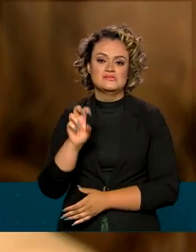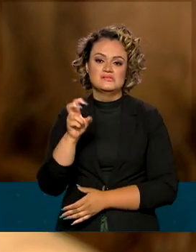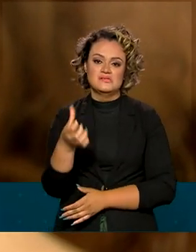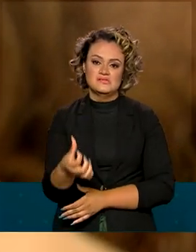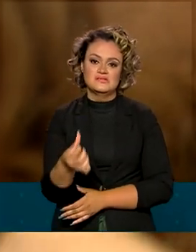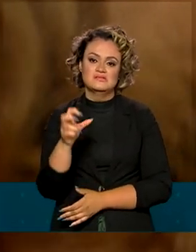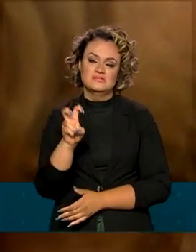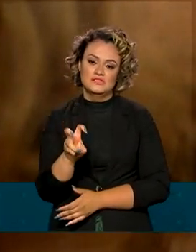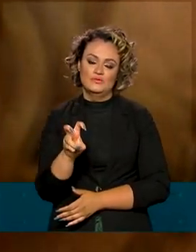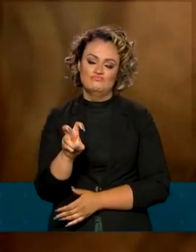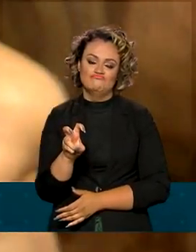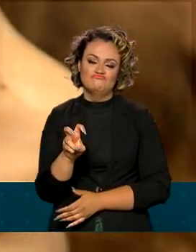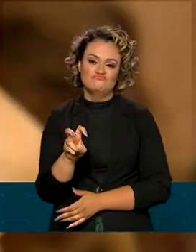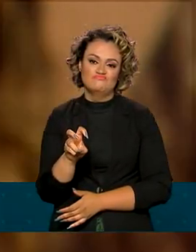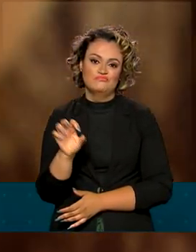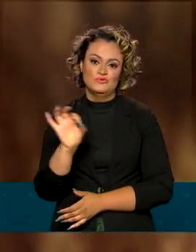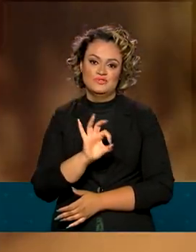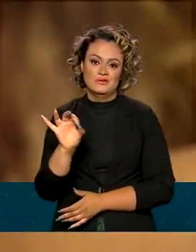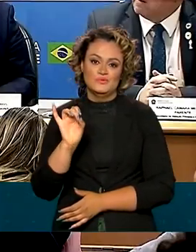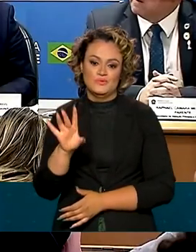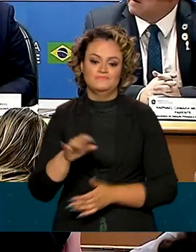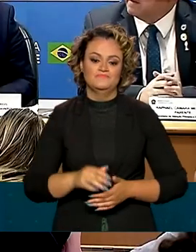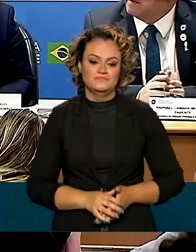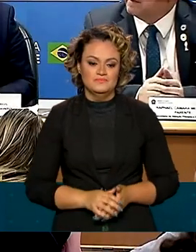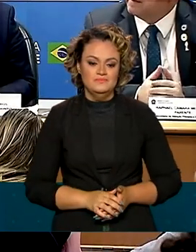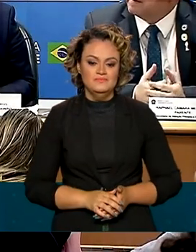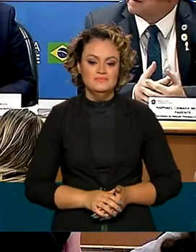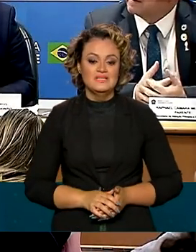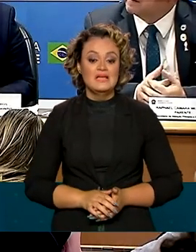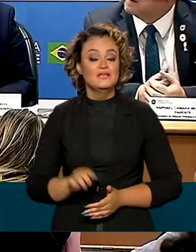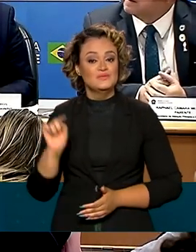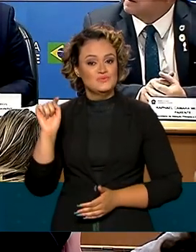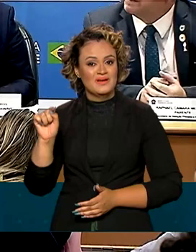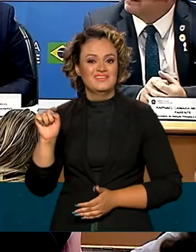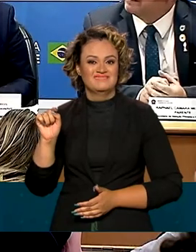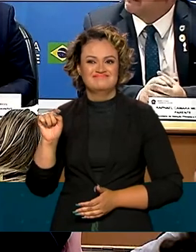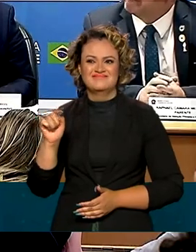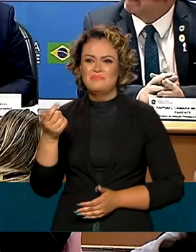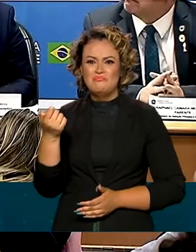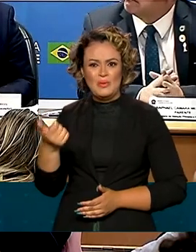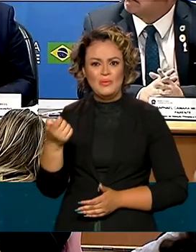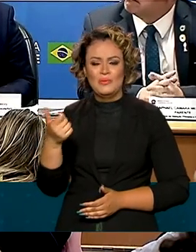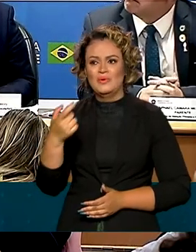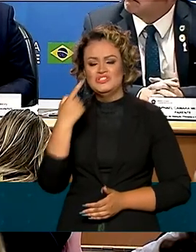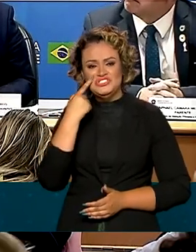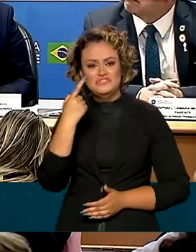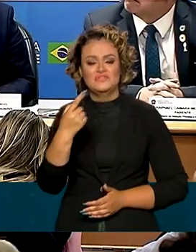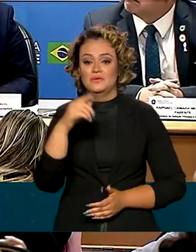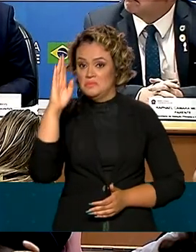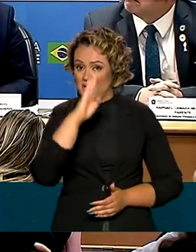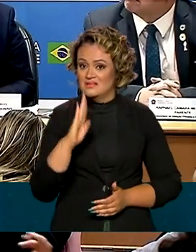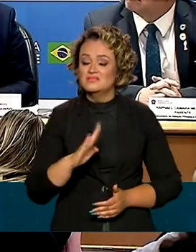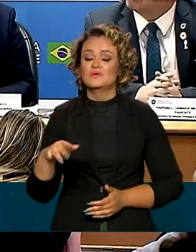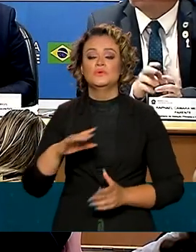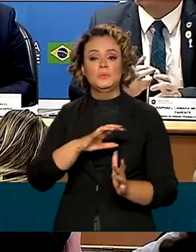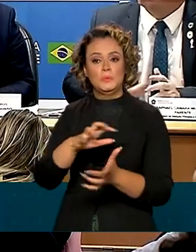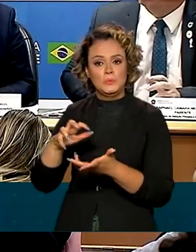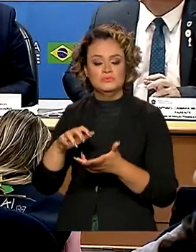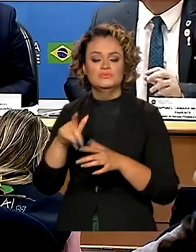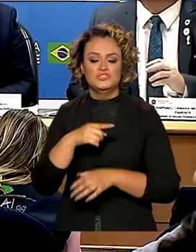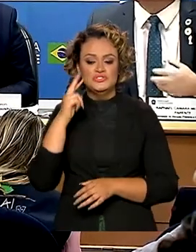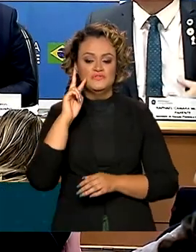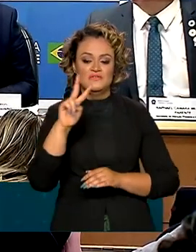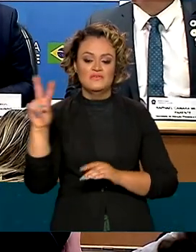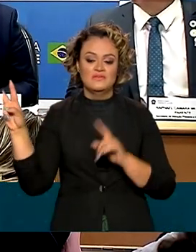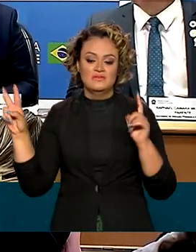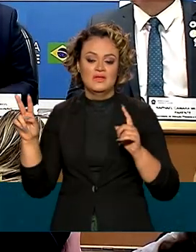,6% do público-alvo. Esse é um fenômeno que, infelizmente, encontramos não apenas no Brasil, mas no mundo como um todo,